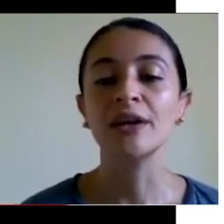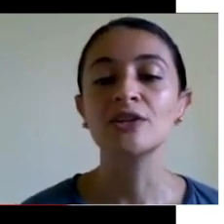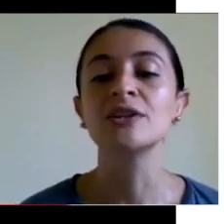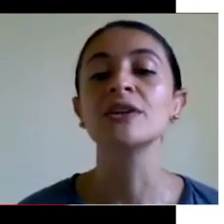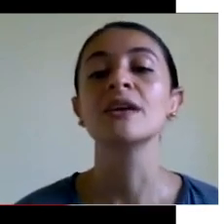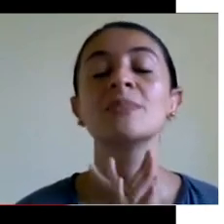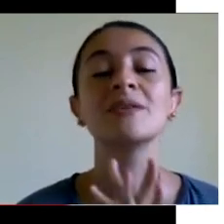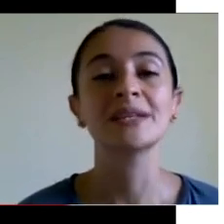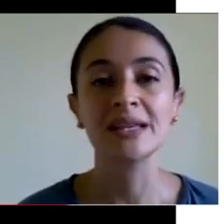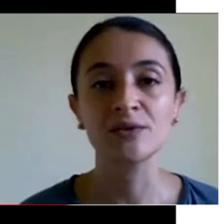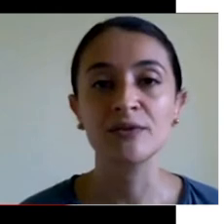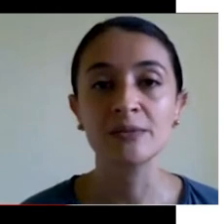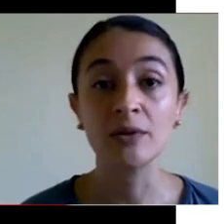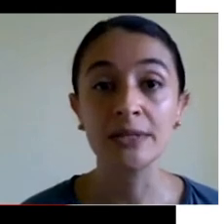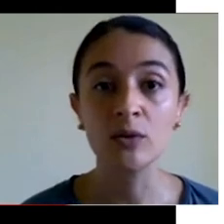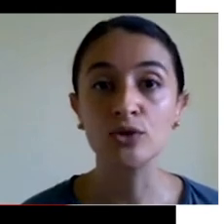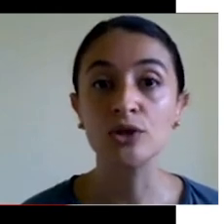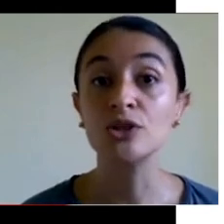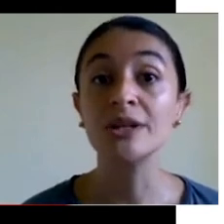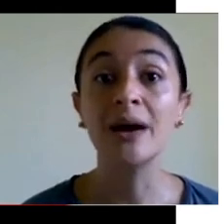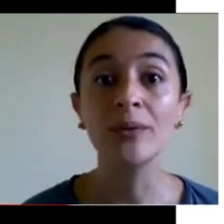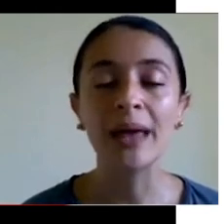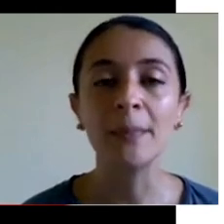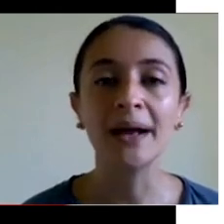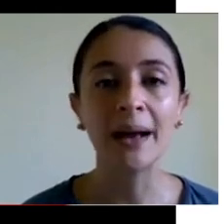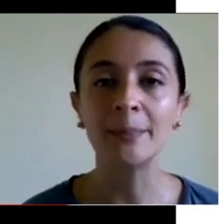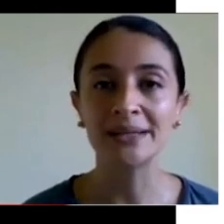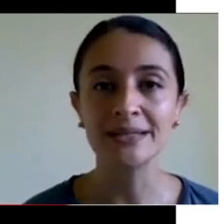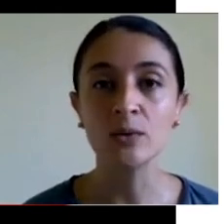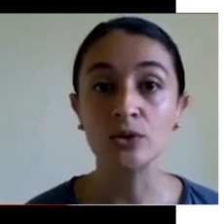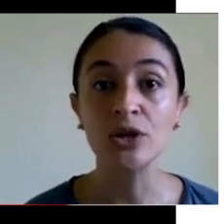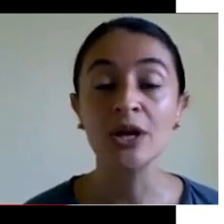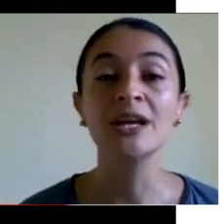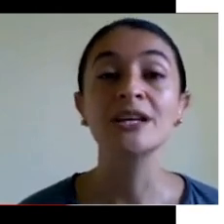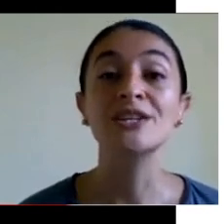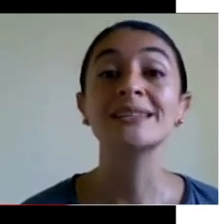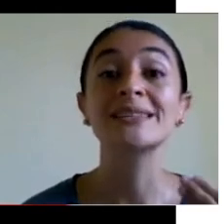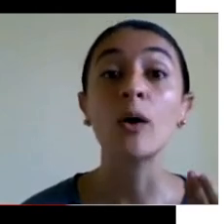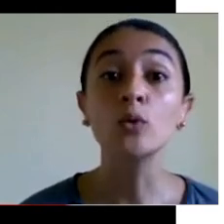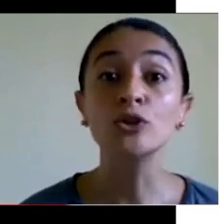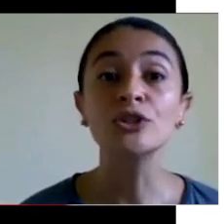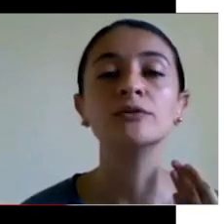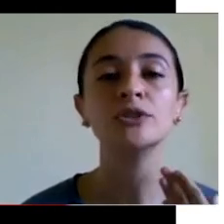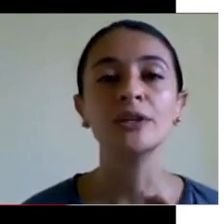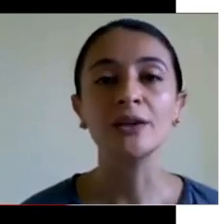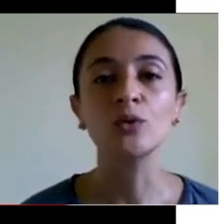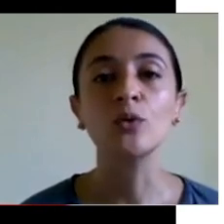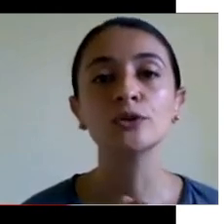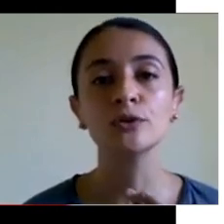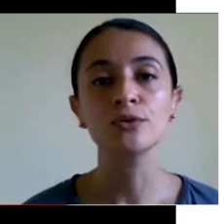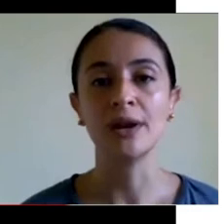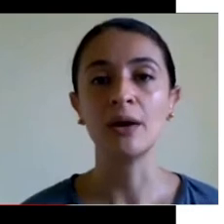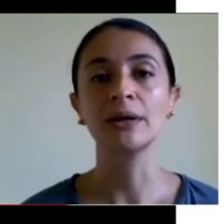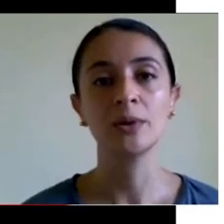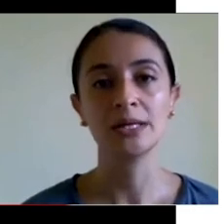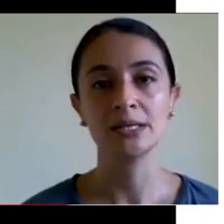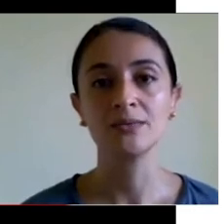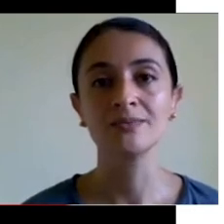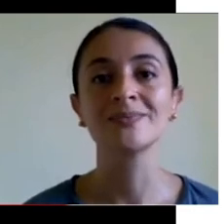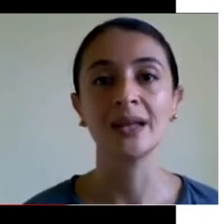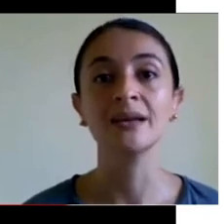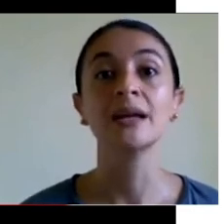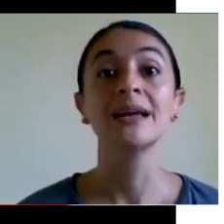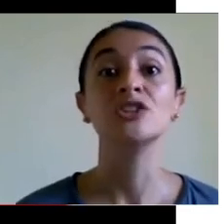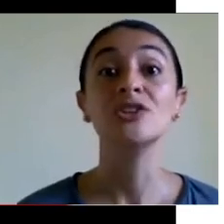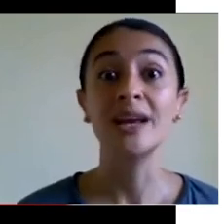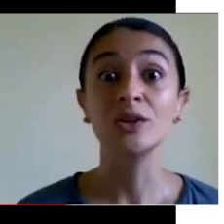adverte. Privatização faz mal à saúde. A gente não quer pagar para ter saúde. Já que saúde é um direito constitucional aqui no Brasil.